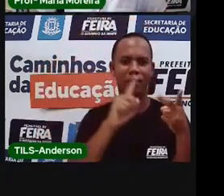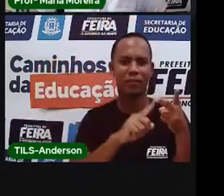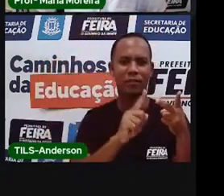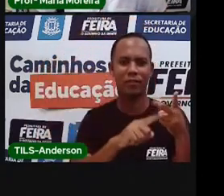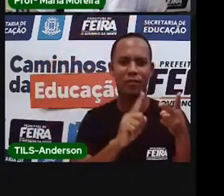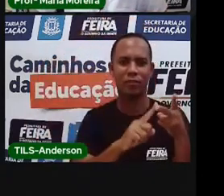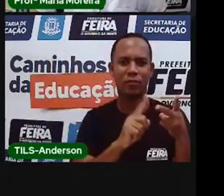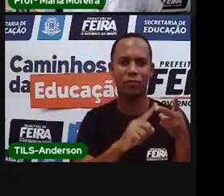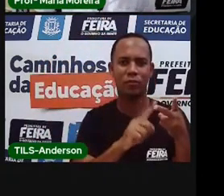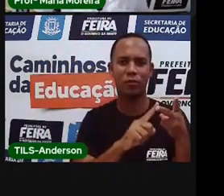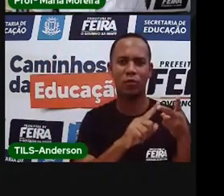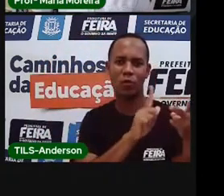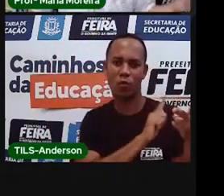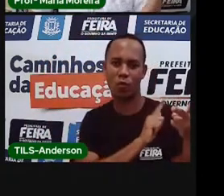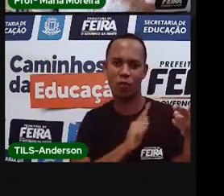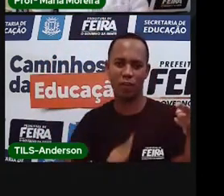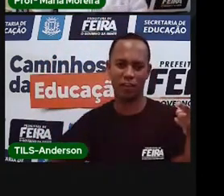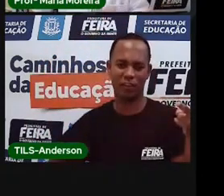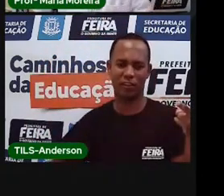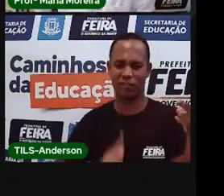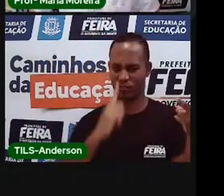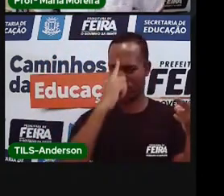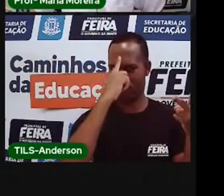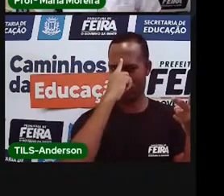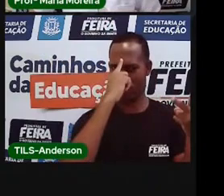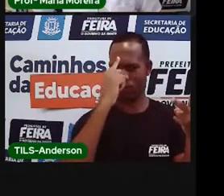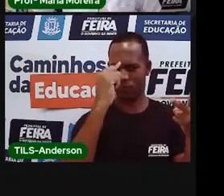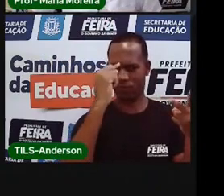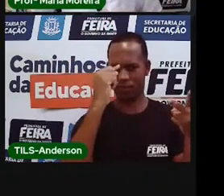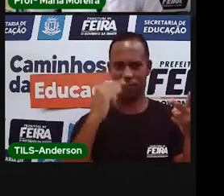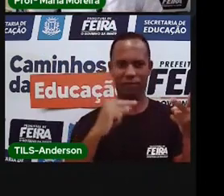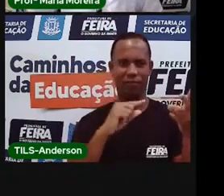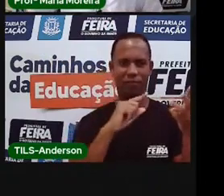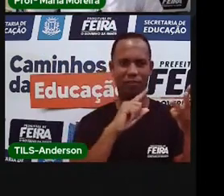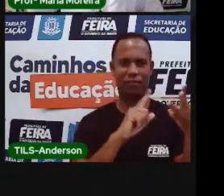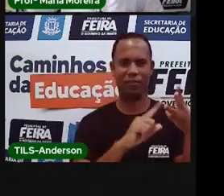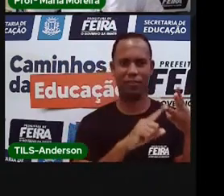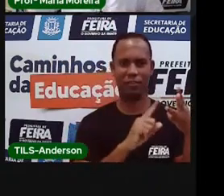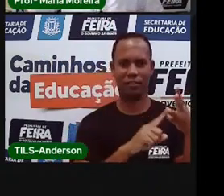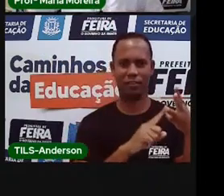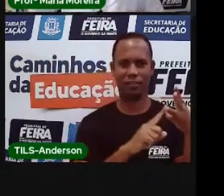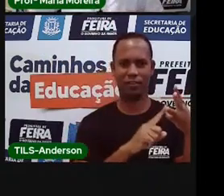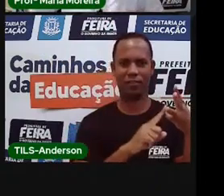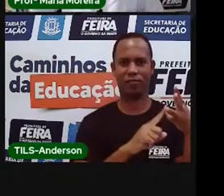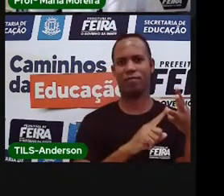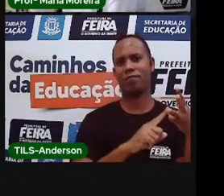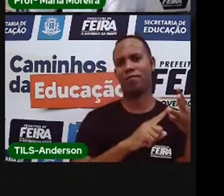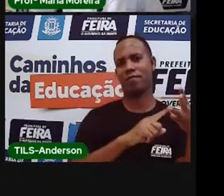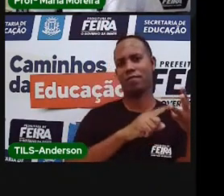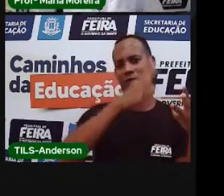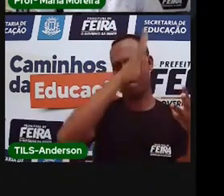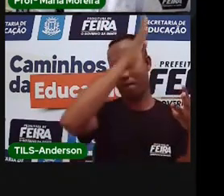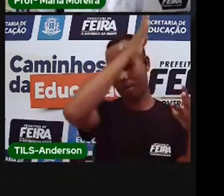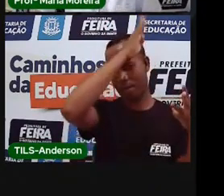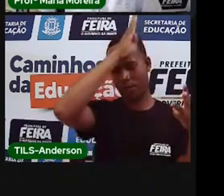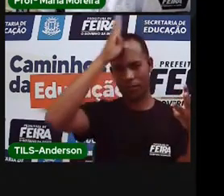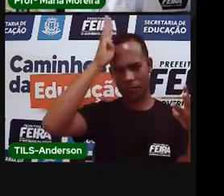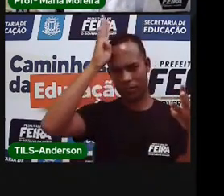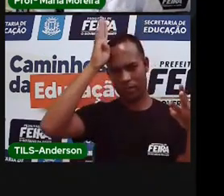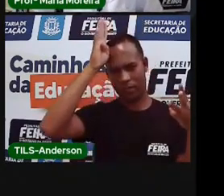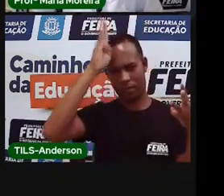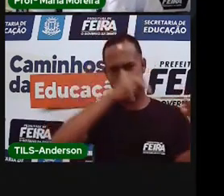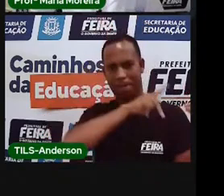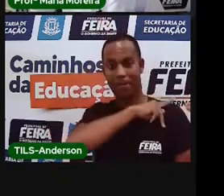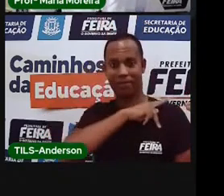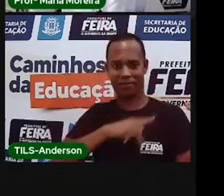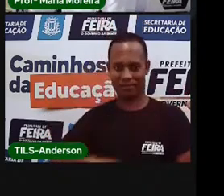governador. E, por último, temos a foto do nosso presidente da república, Jair